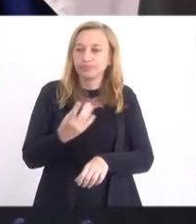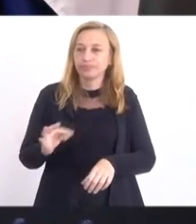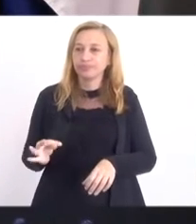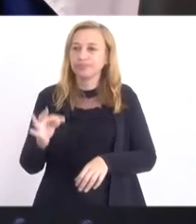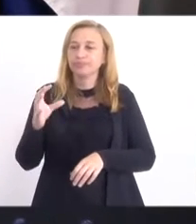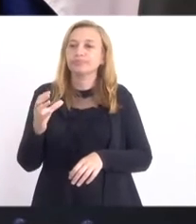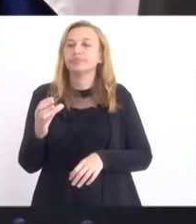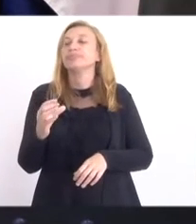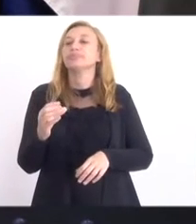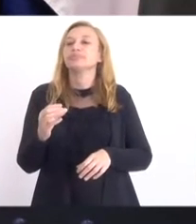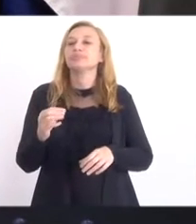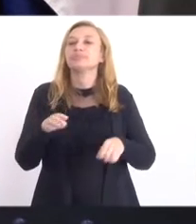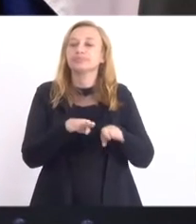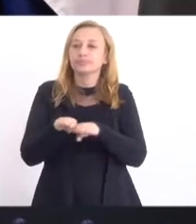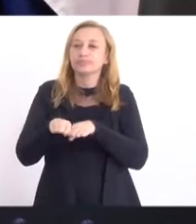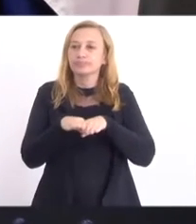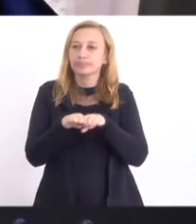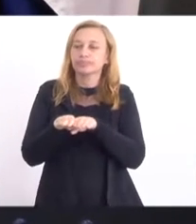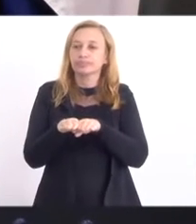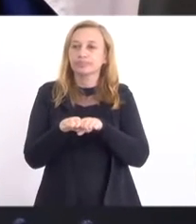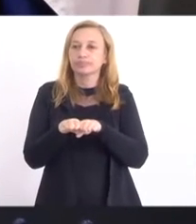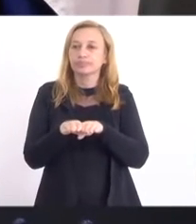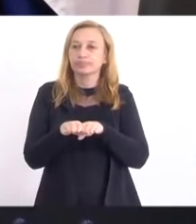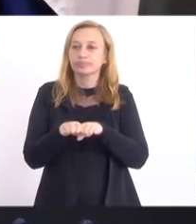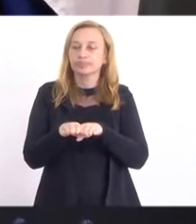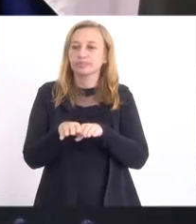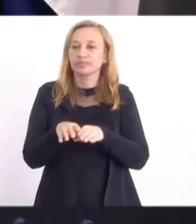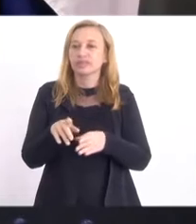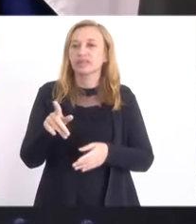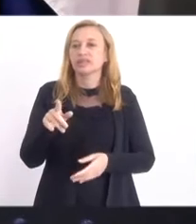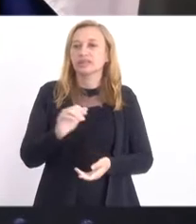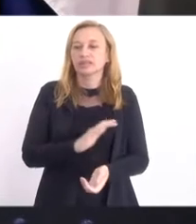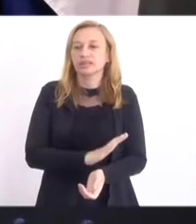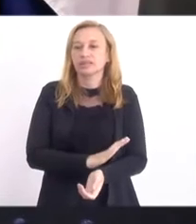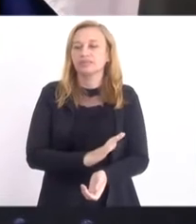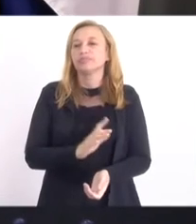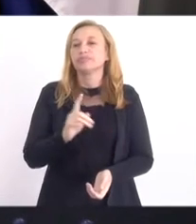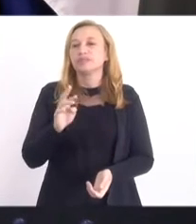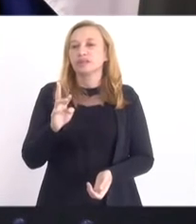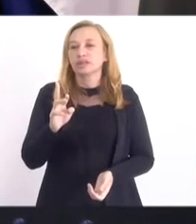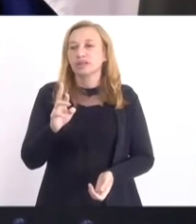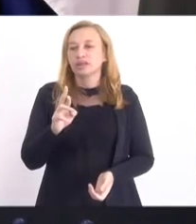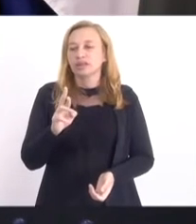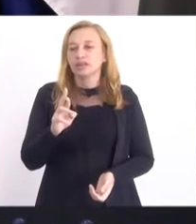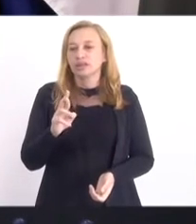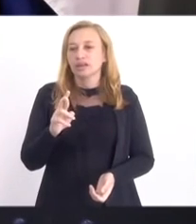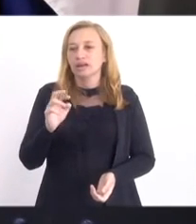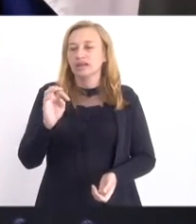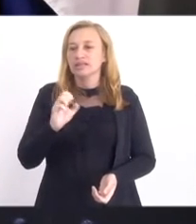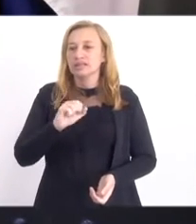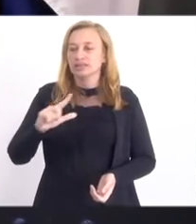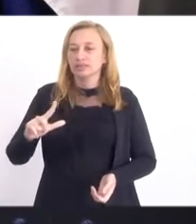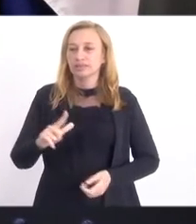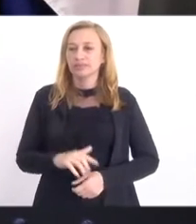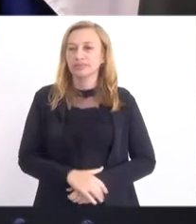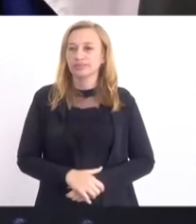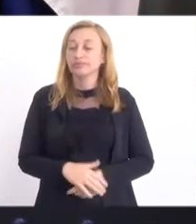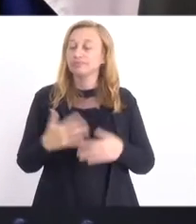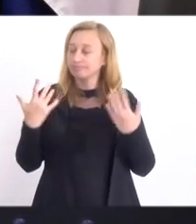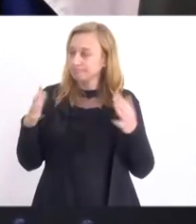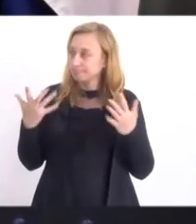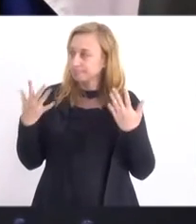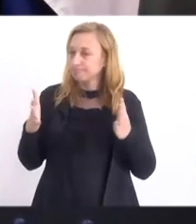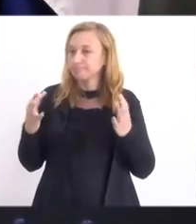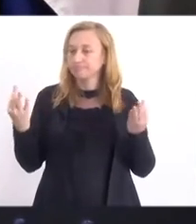Igualdade Racial do Estado de Janeiro. Perfeito. Exato. Ok. Viva Mônica. Parabéns.